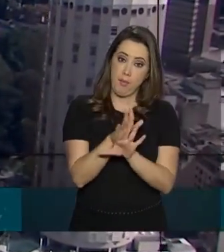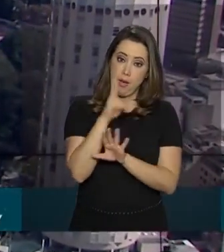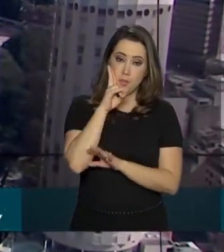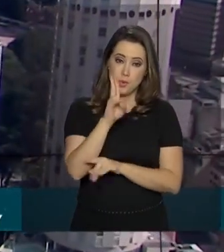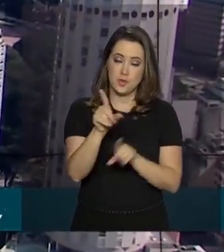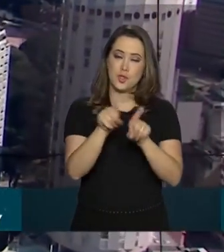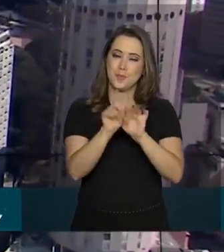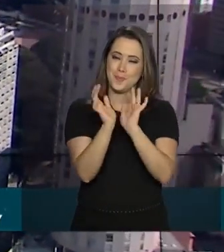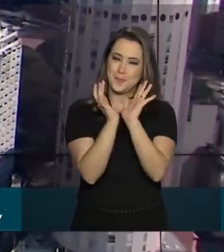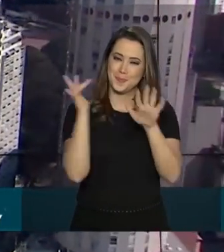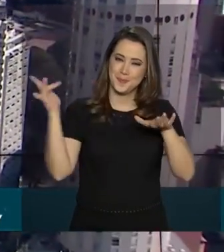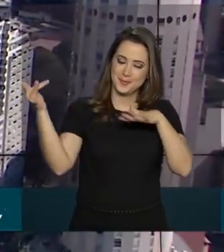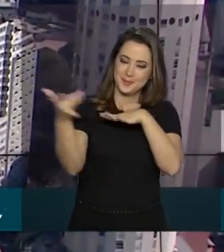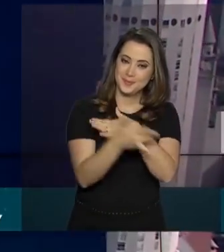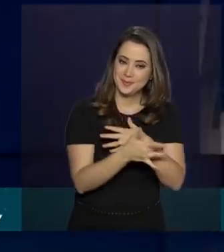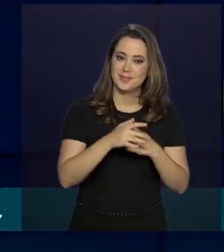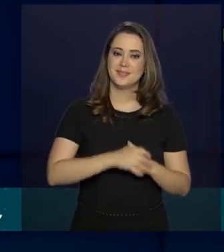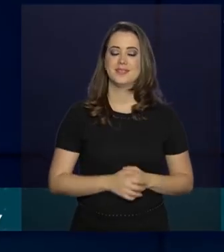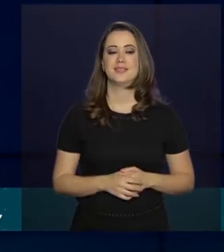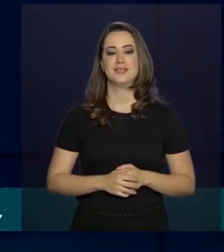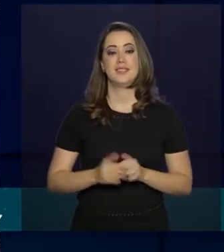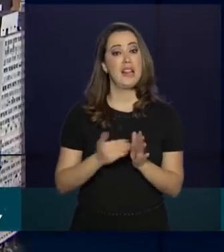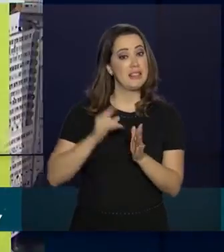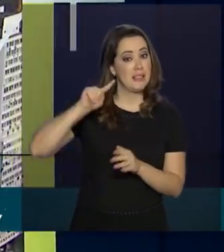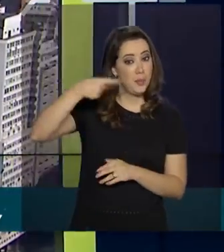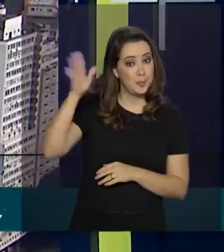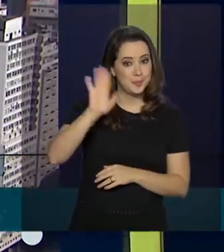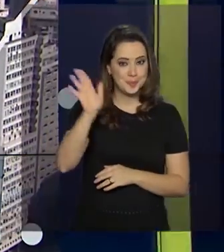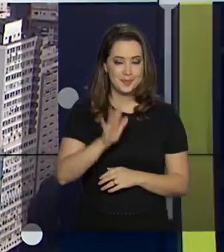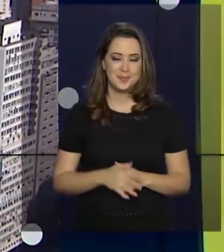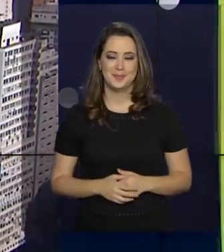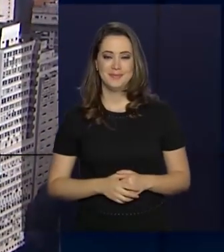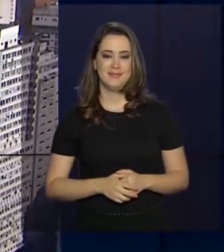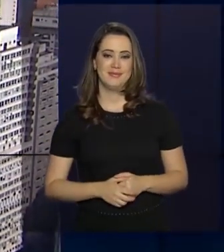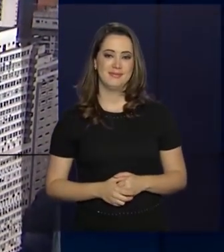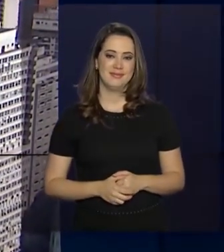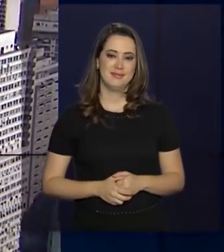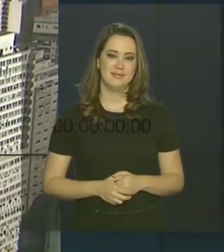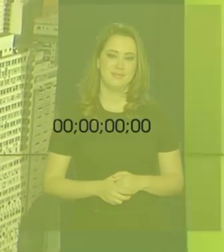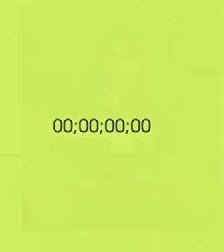Acompanhe a gente também pelas nossas redes sociais. Até a próxima edição.